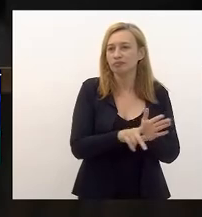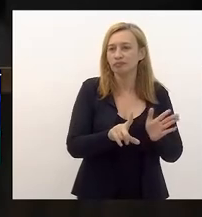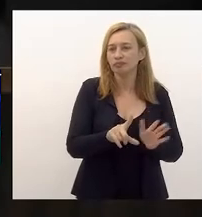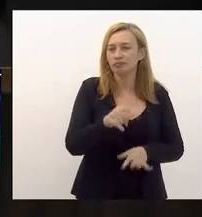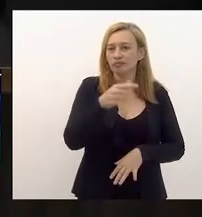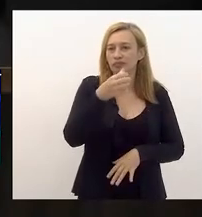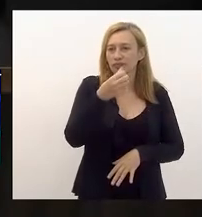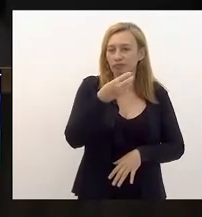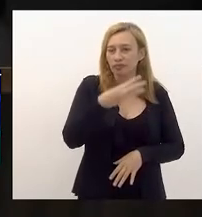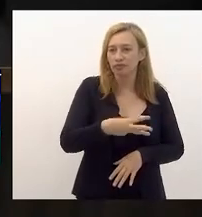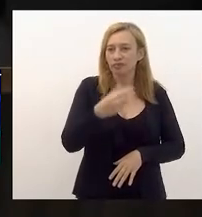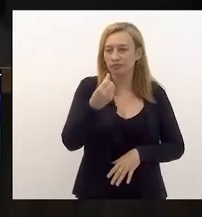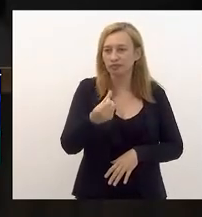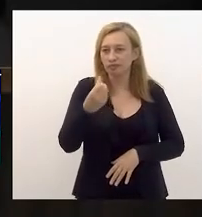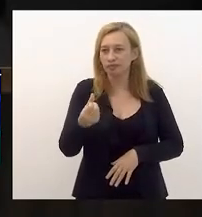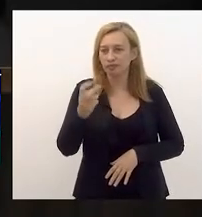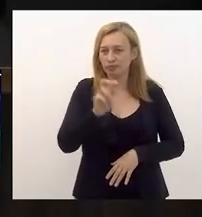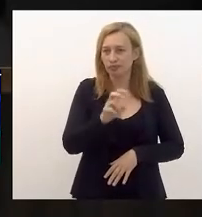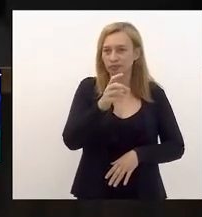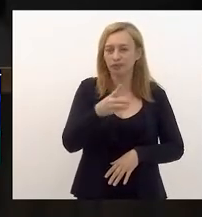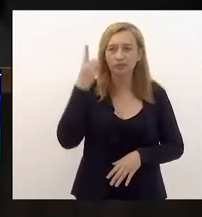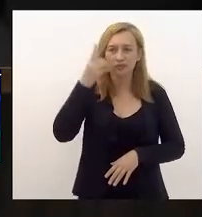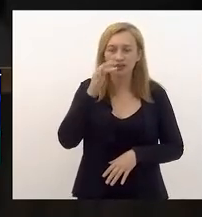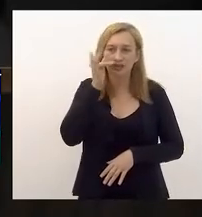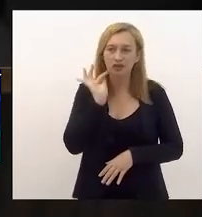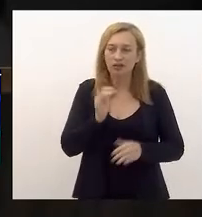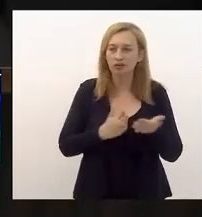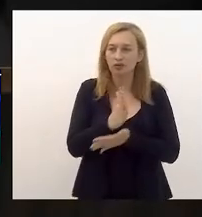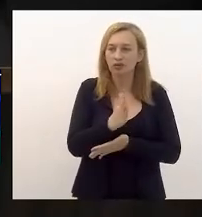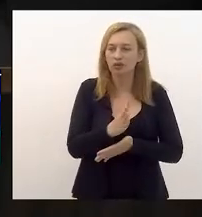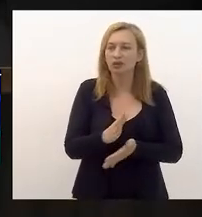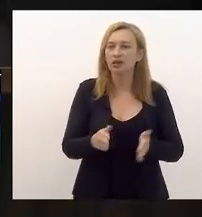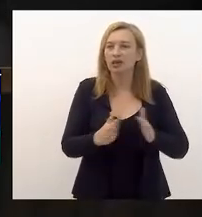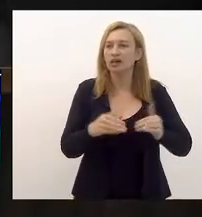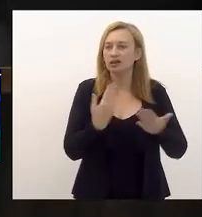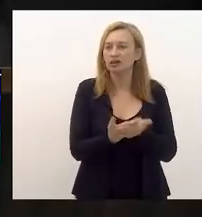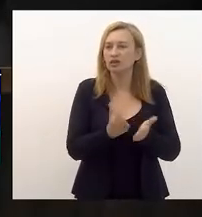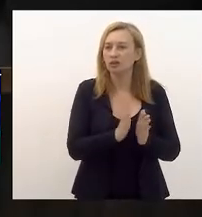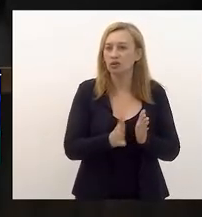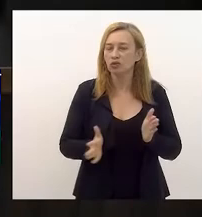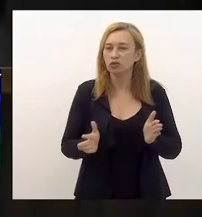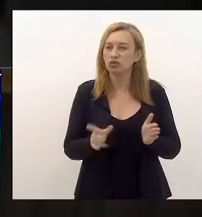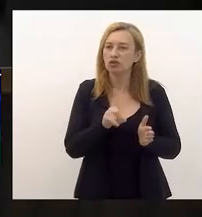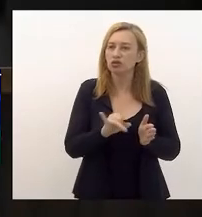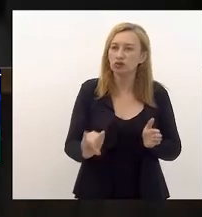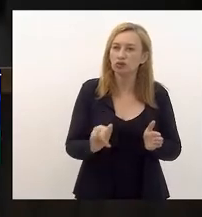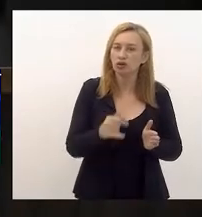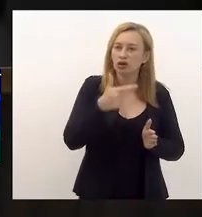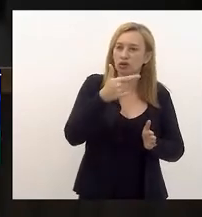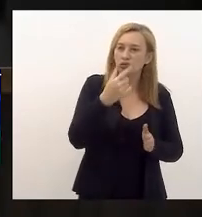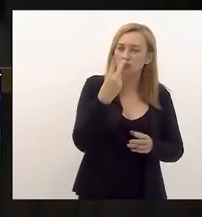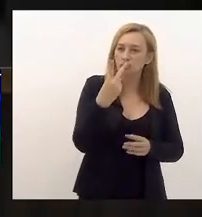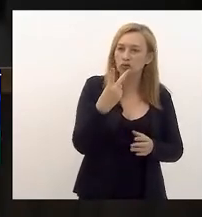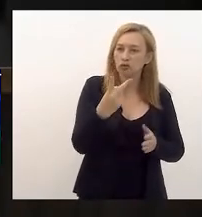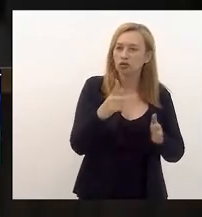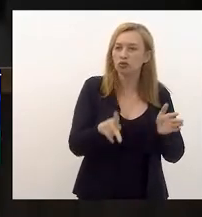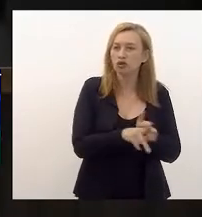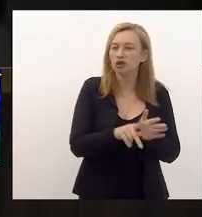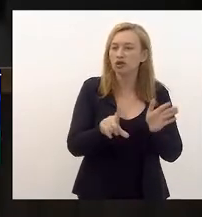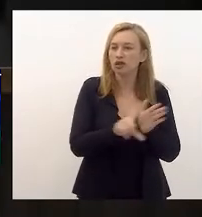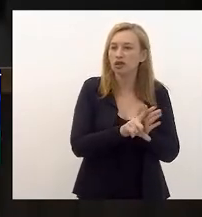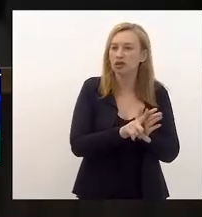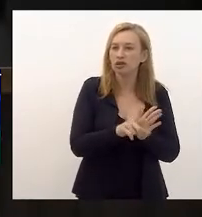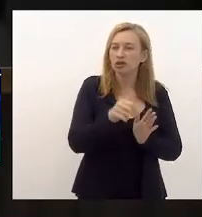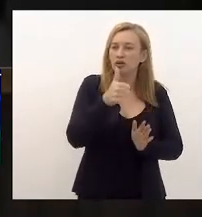3665, deputado Flávio Serafini. Os senhores que aprovam nisso, como estão, aprovado. Requer a inclusão na ordem do dia dos projetos de leis.